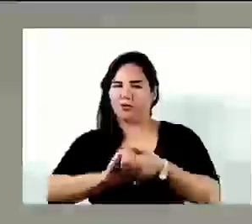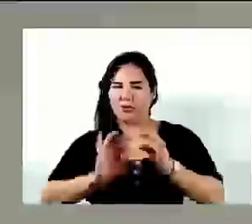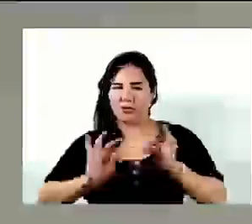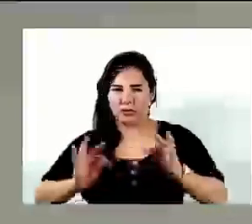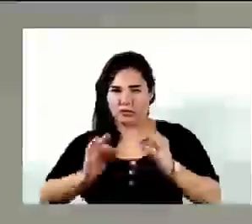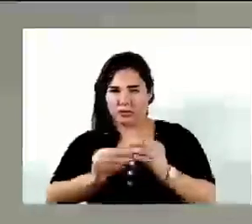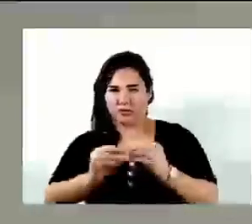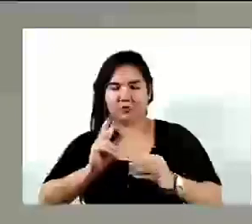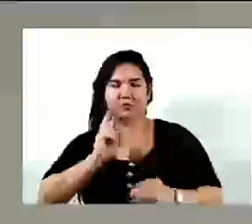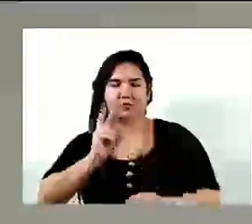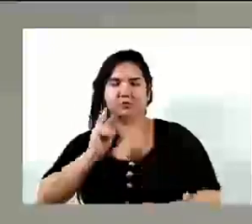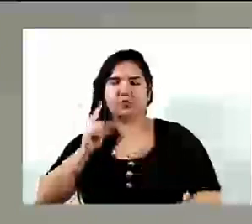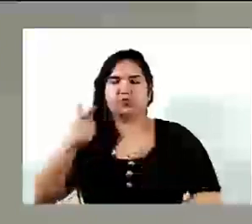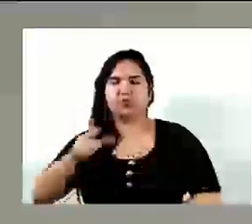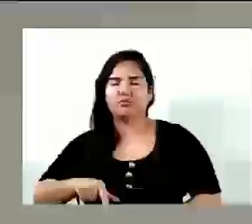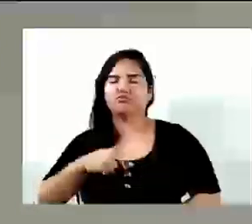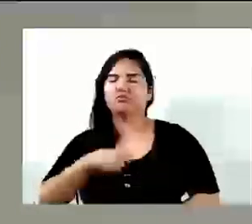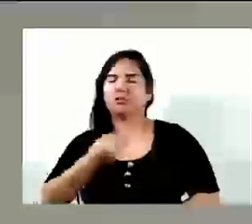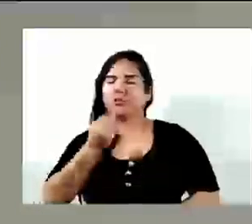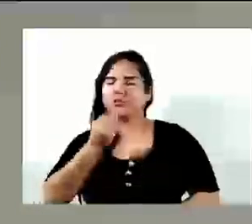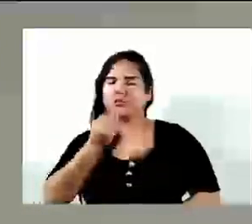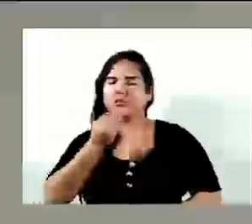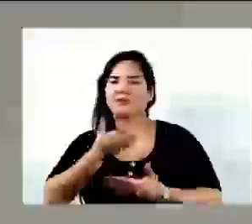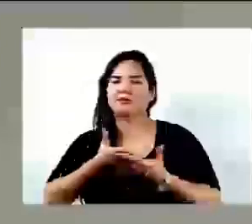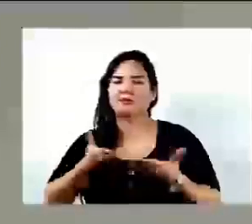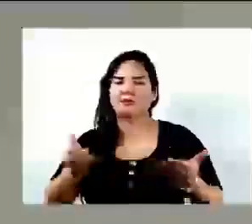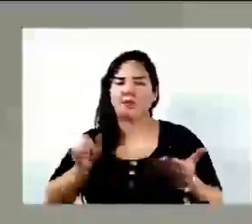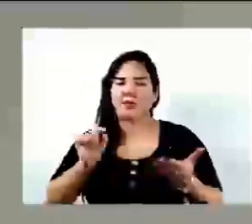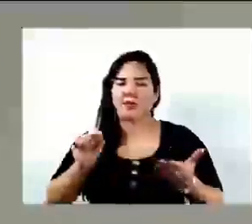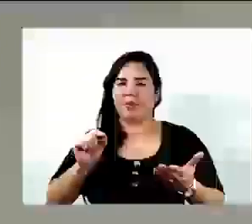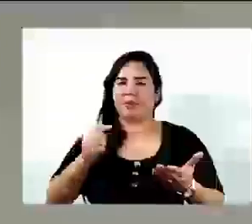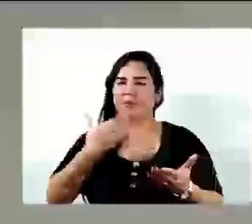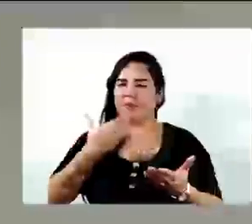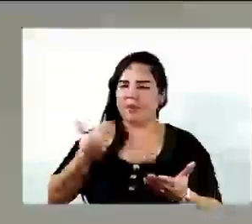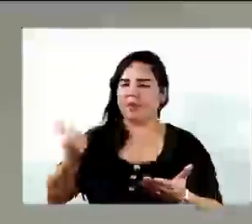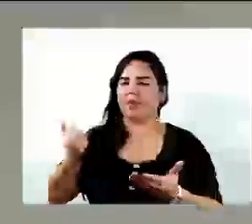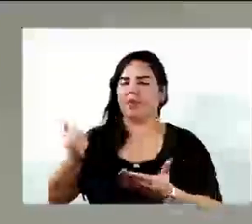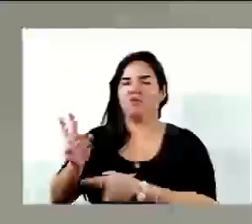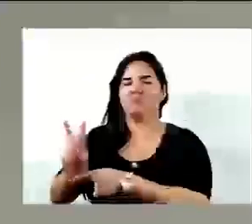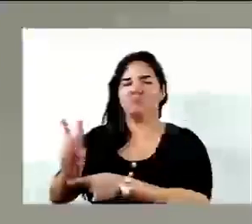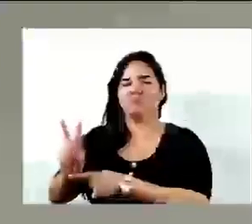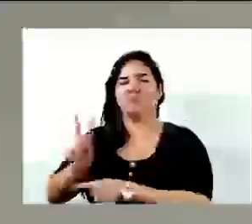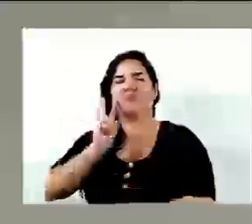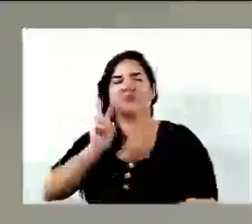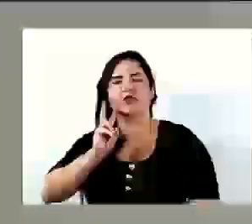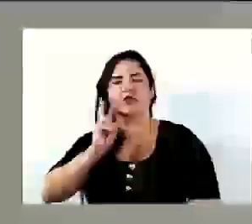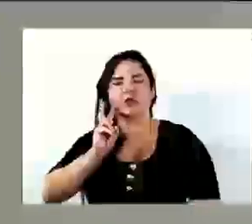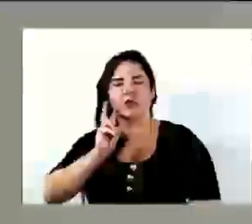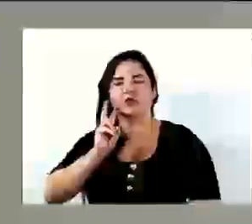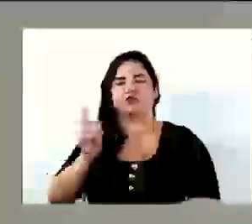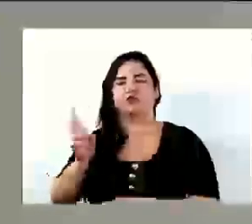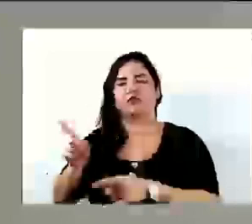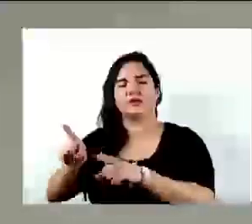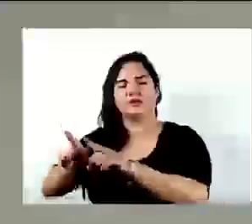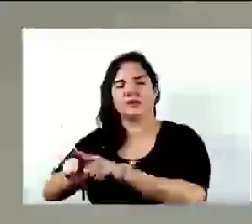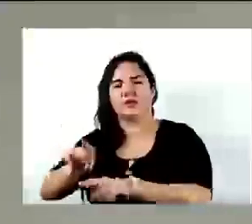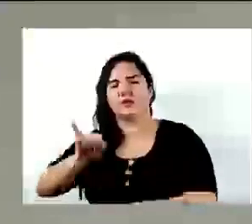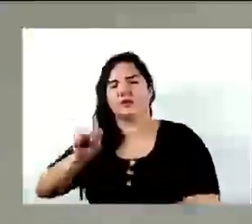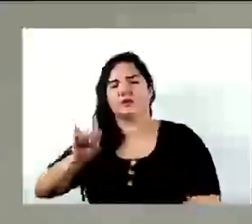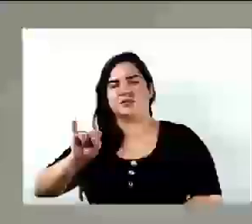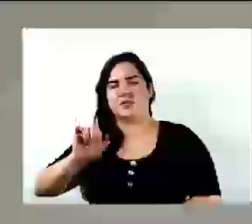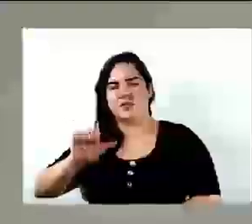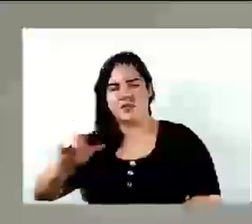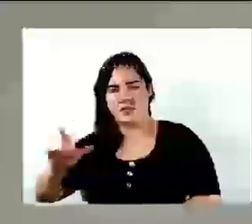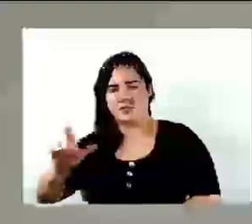vez, desejo aqui, agora de forma oficial, melhoras ao nosso vereador parceiro, o vereador Jael, que positivou